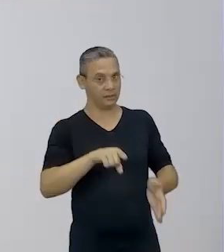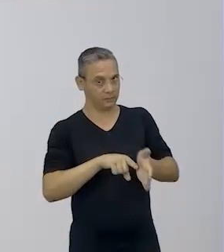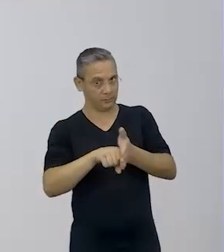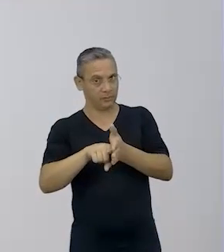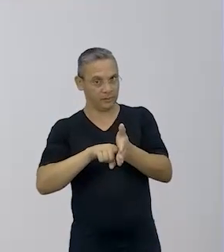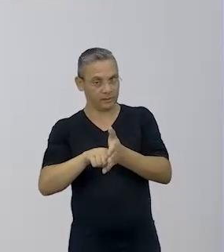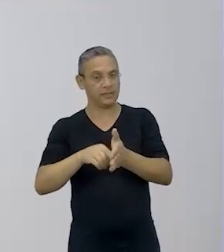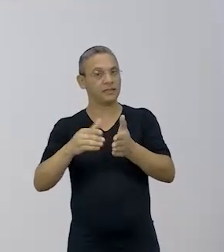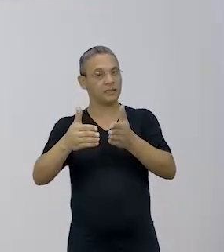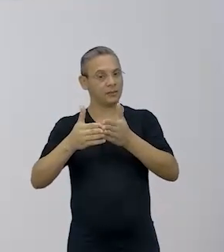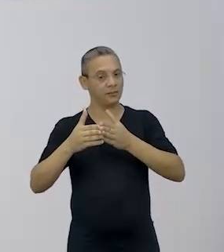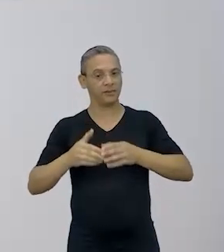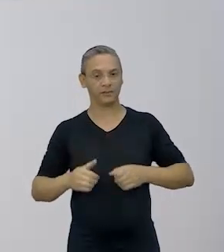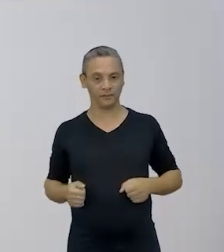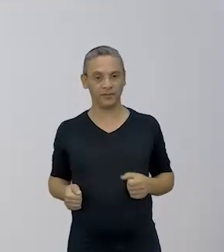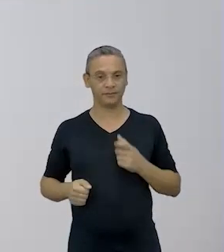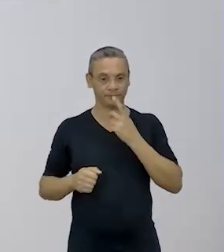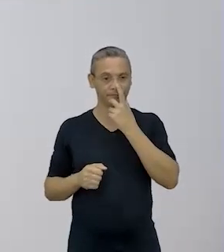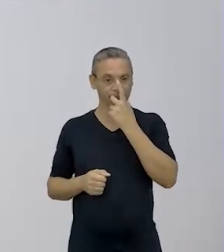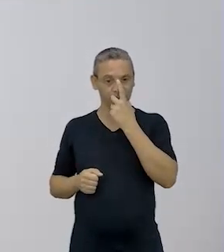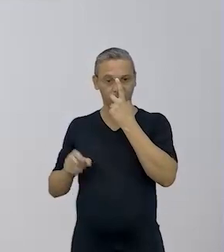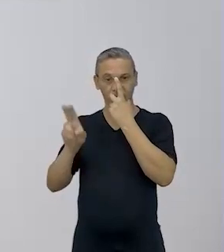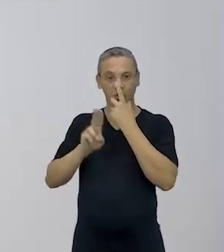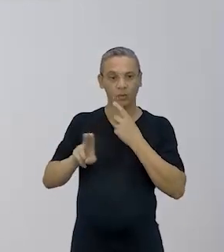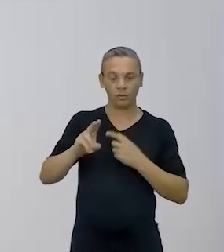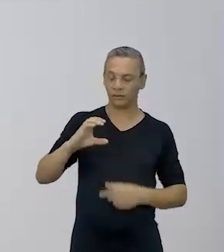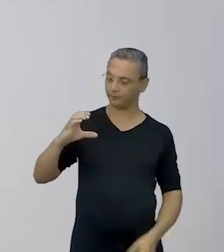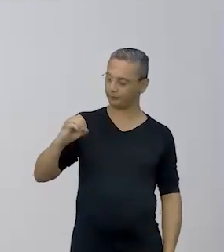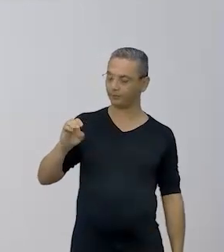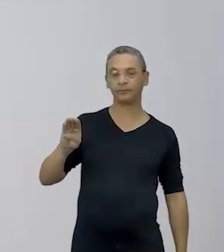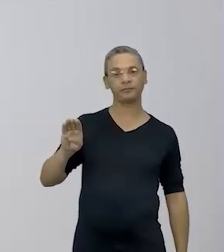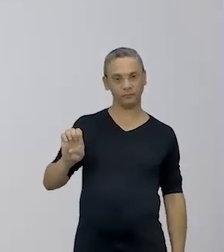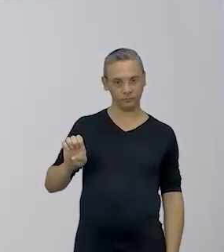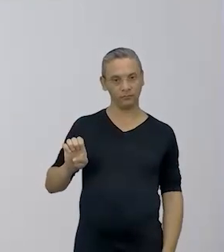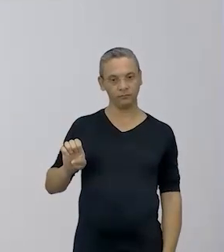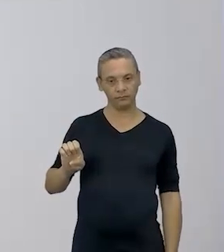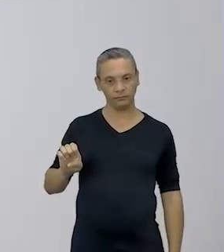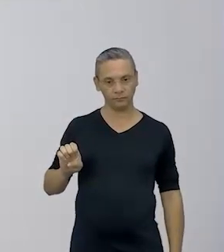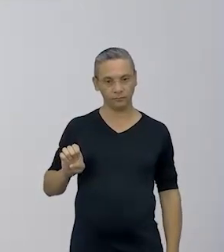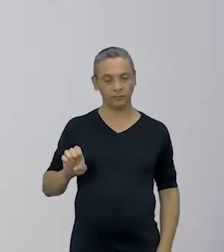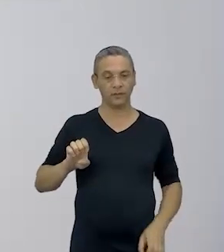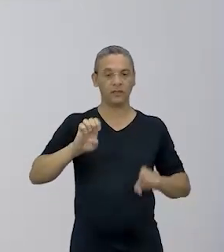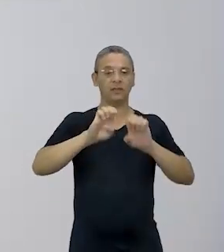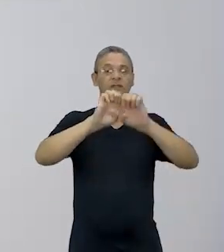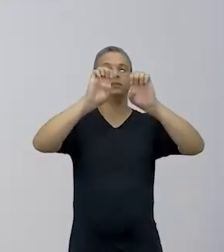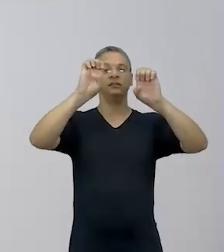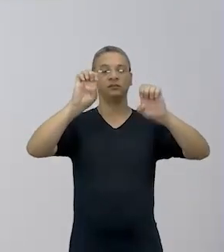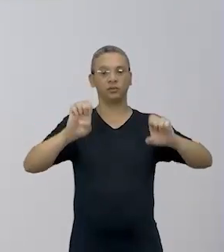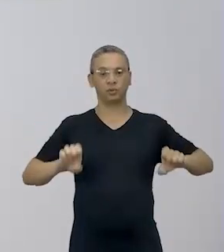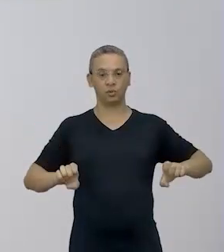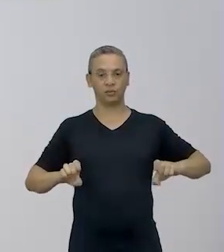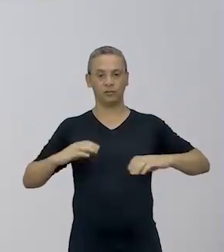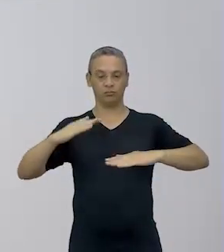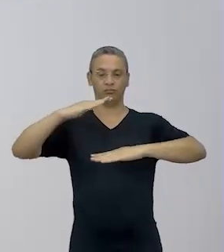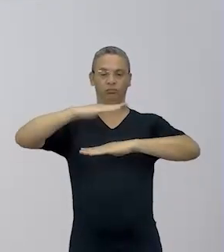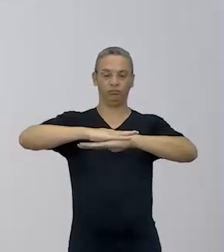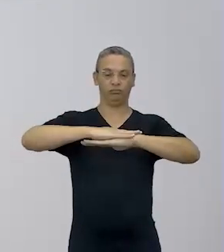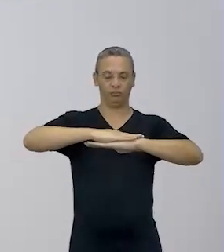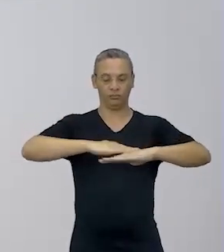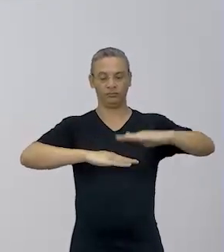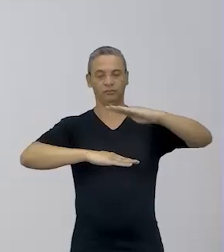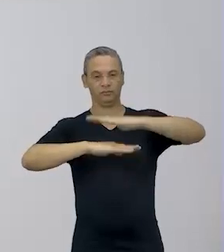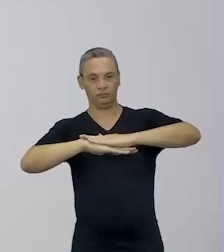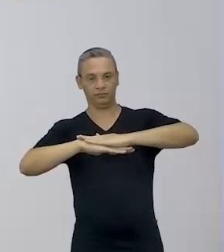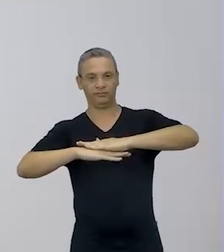-pique, porque eu não vou mostrar agora, não. A gente está usando COBE e é uma estrutura que ela vai empilhando ali aquela